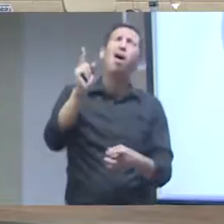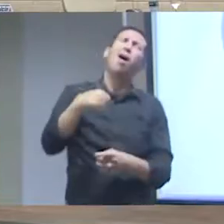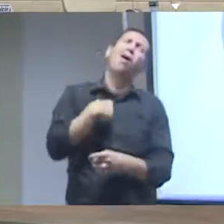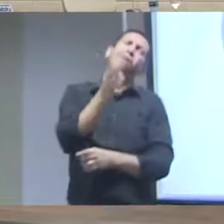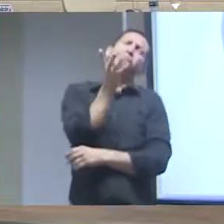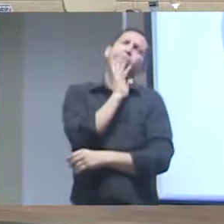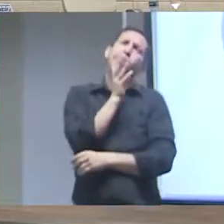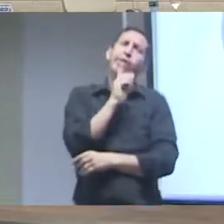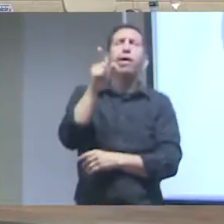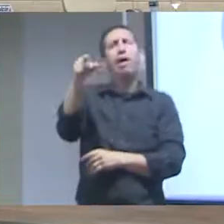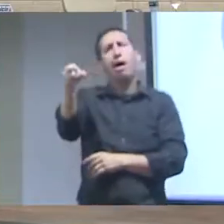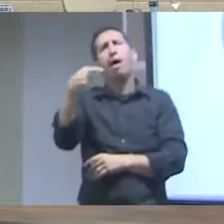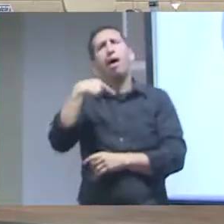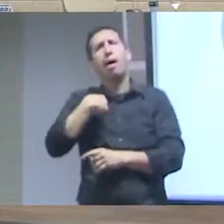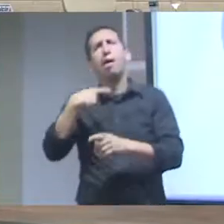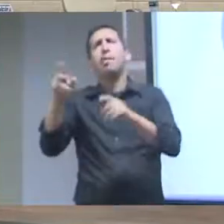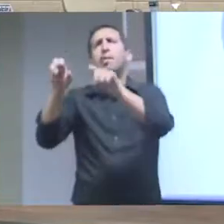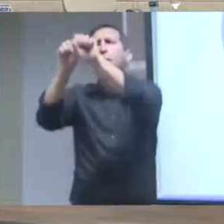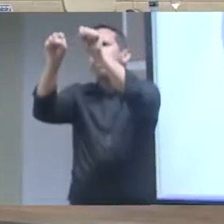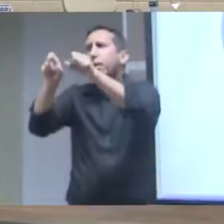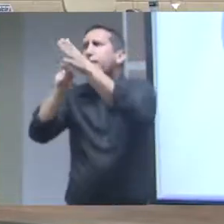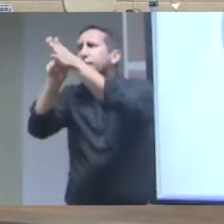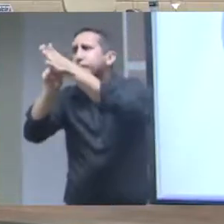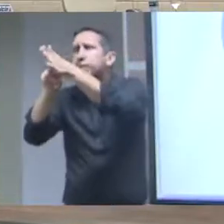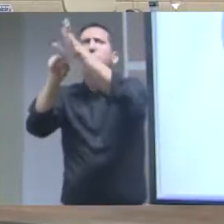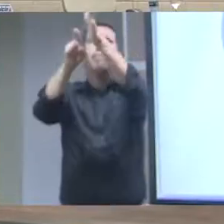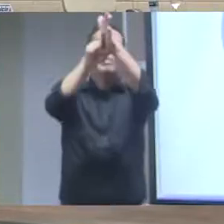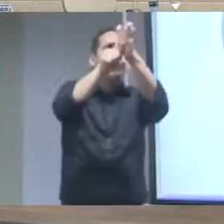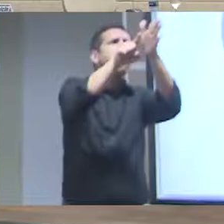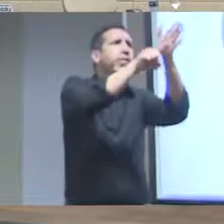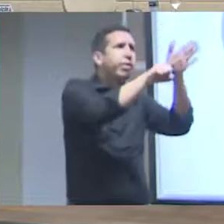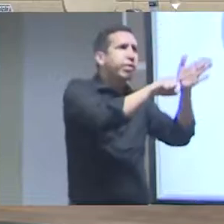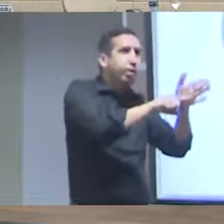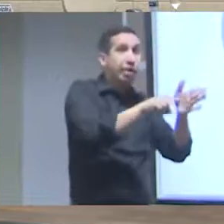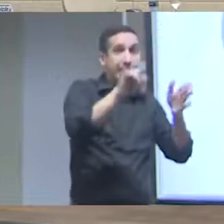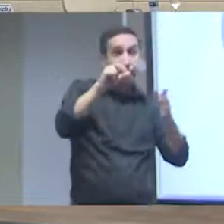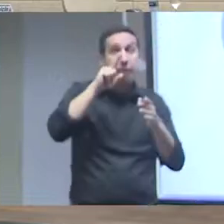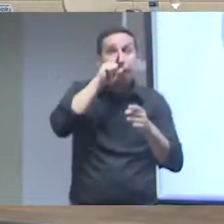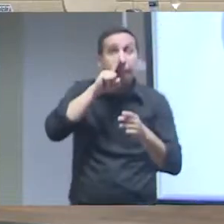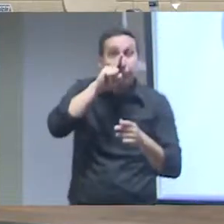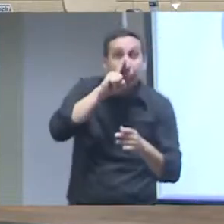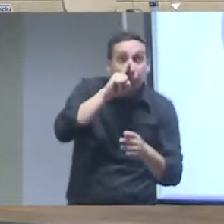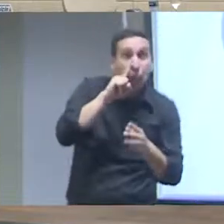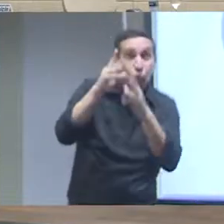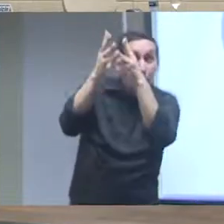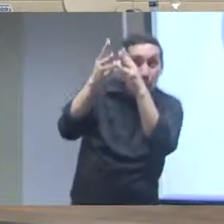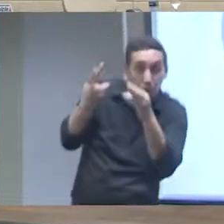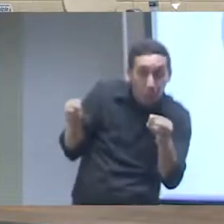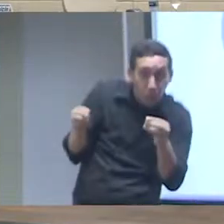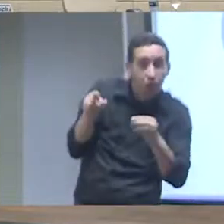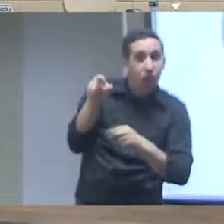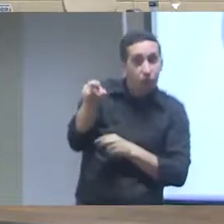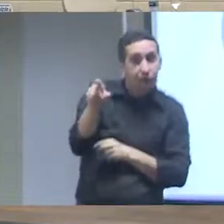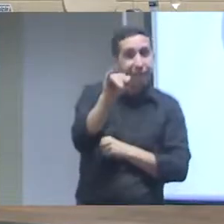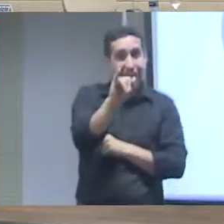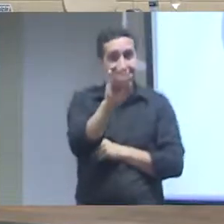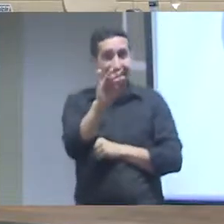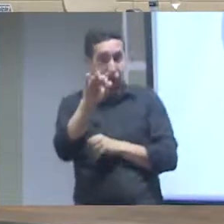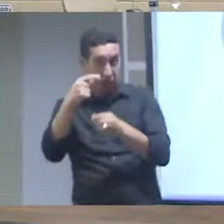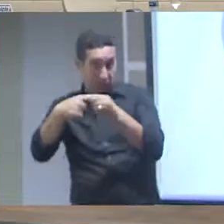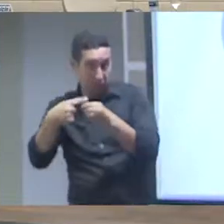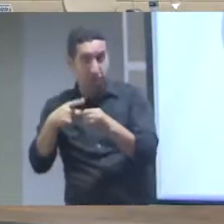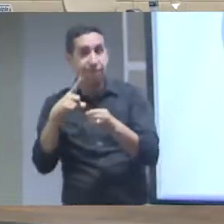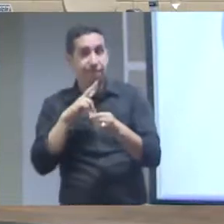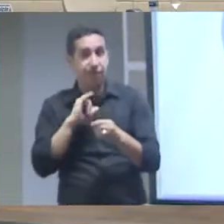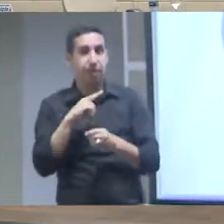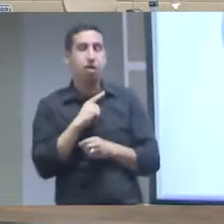Itatiaia ela vai estar aqui porque elas são as espécies ameaçadas de bromélias do parque nacional de Itatiaia